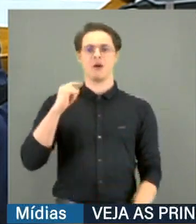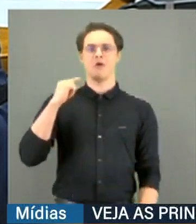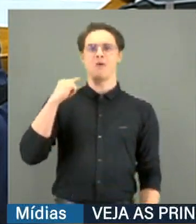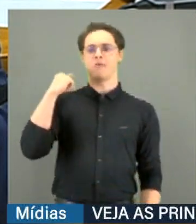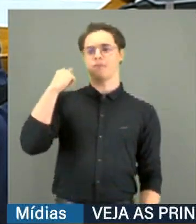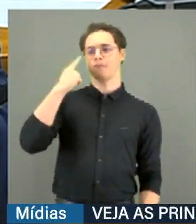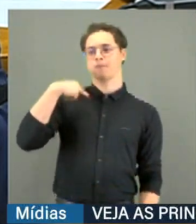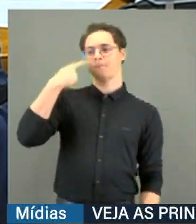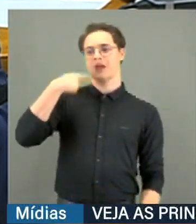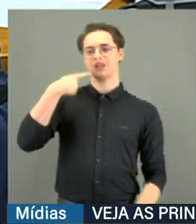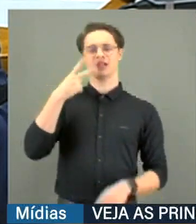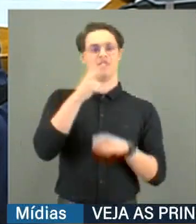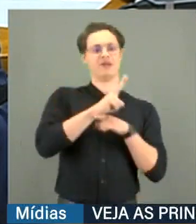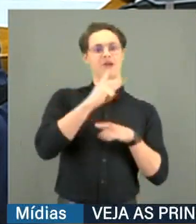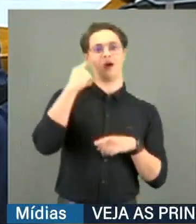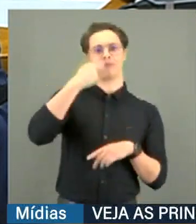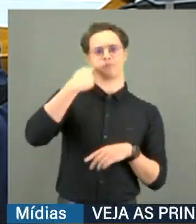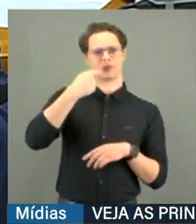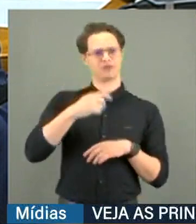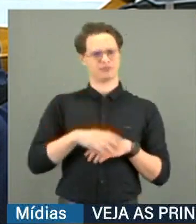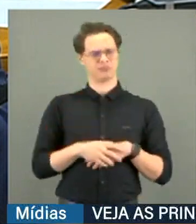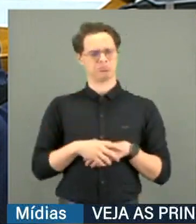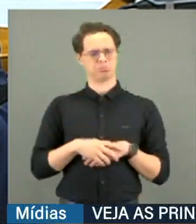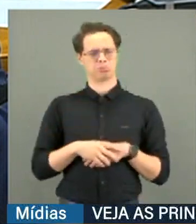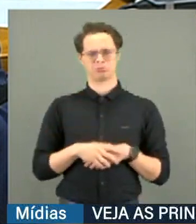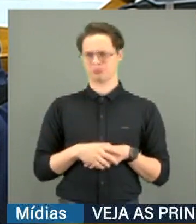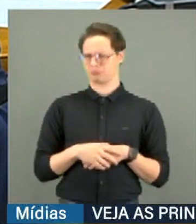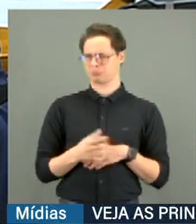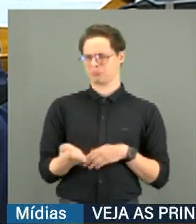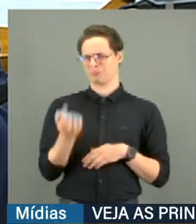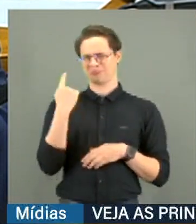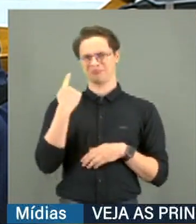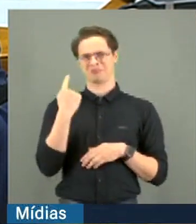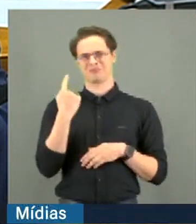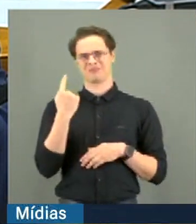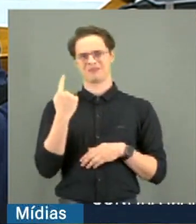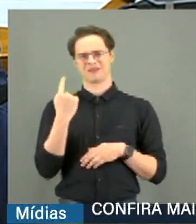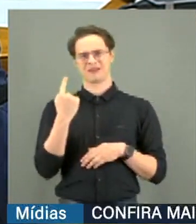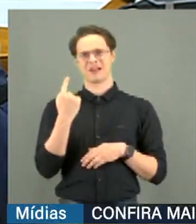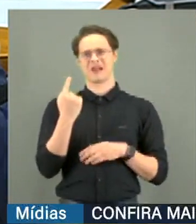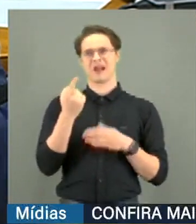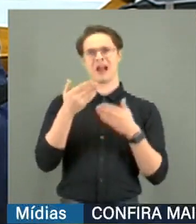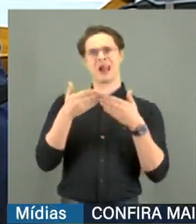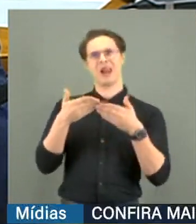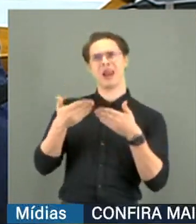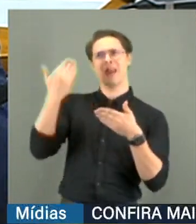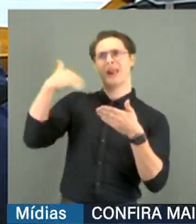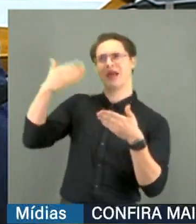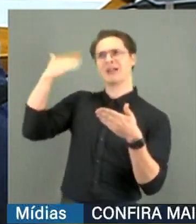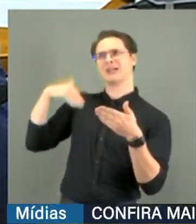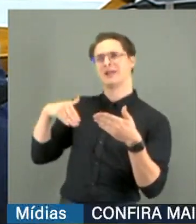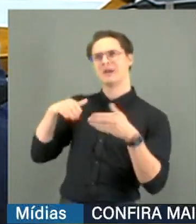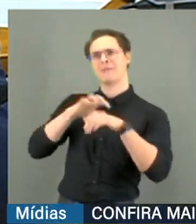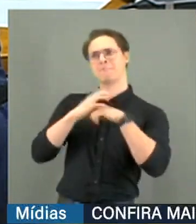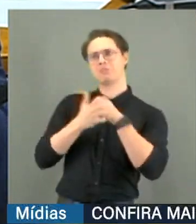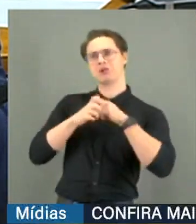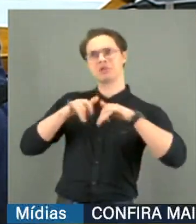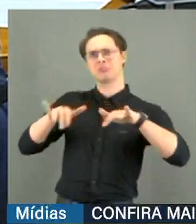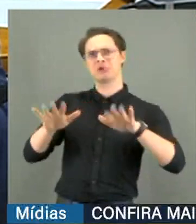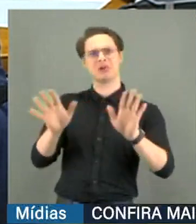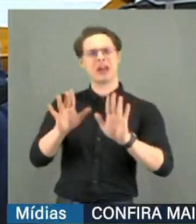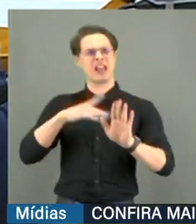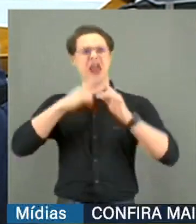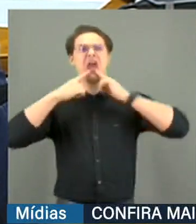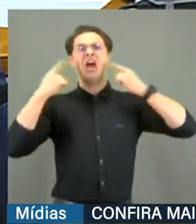de advogados. Eu não o vi defendendo os advogados na outra CPMI, ao contrário da pandemia. Ele atacava os